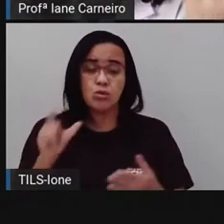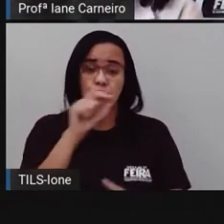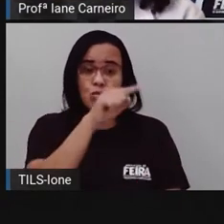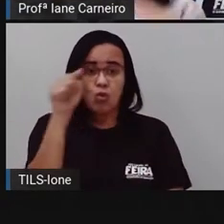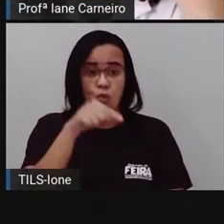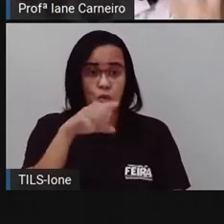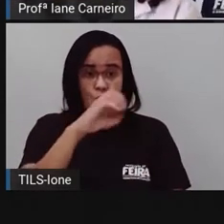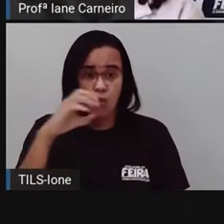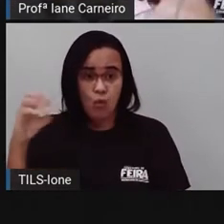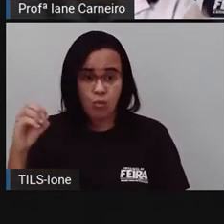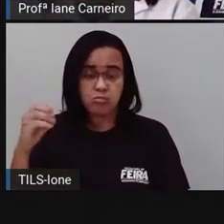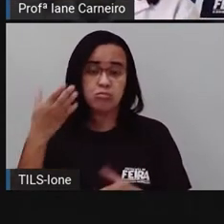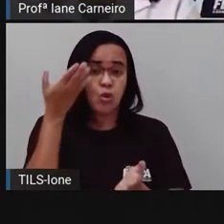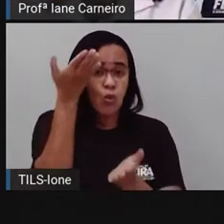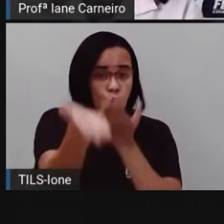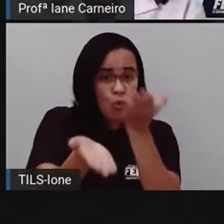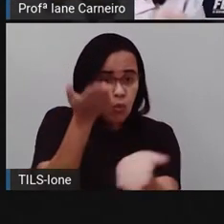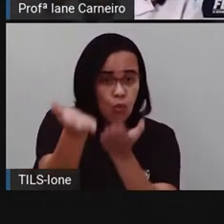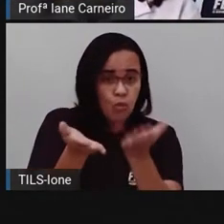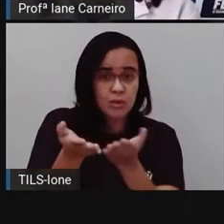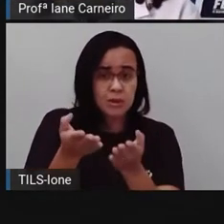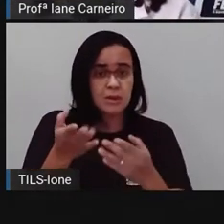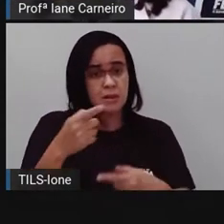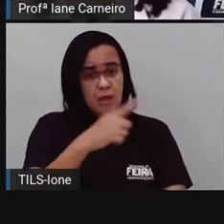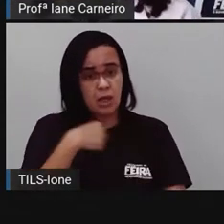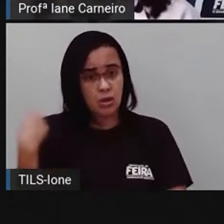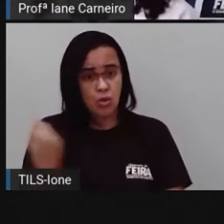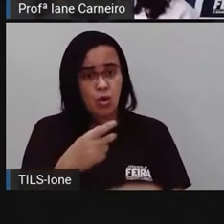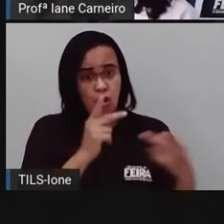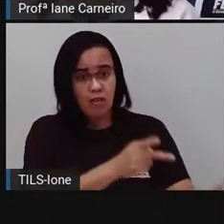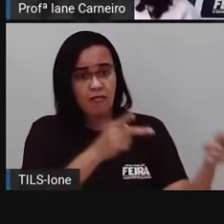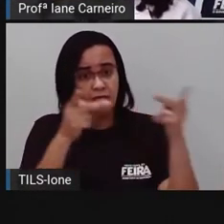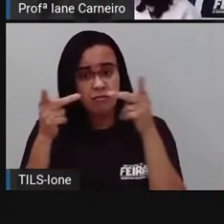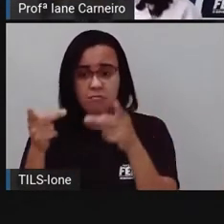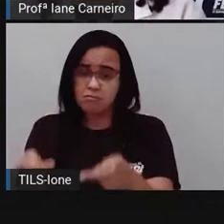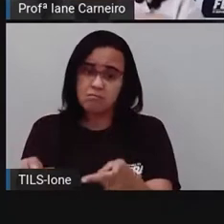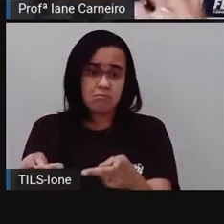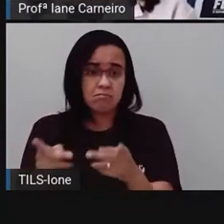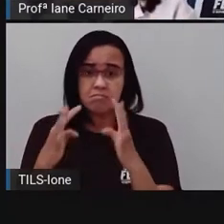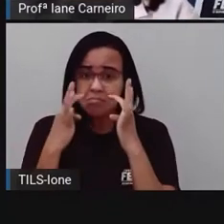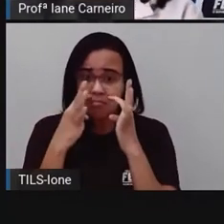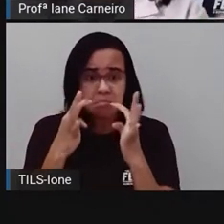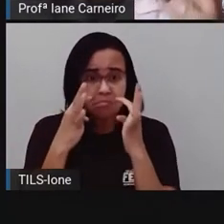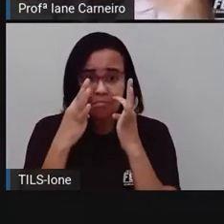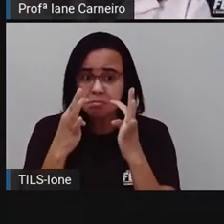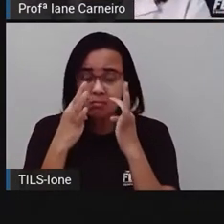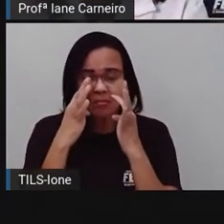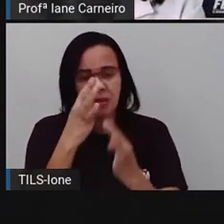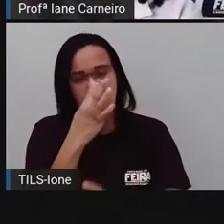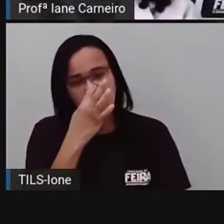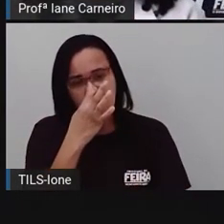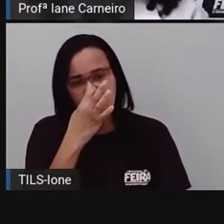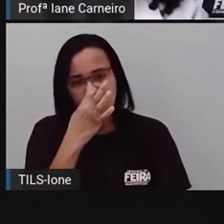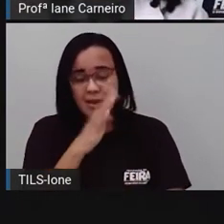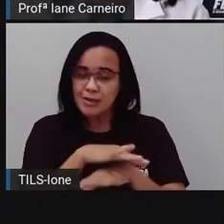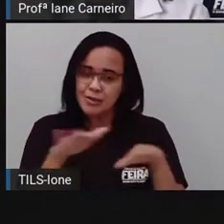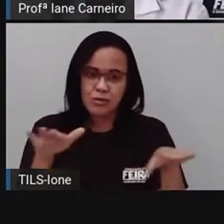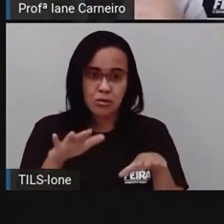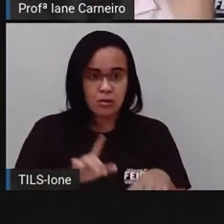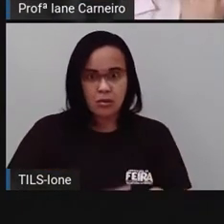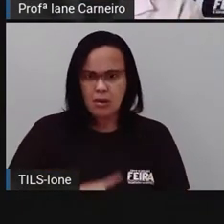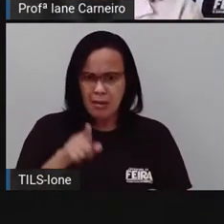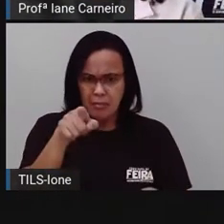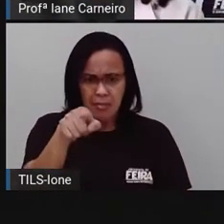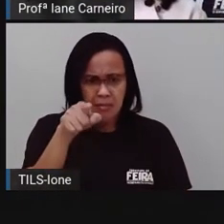gente ir lá visitar os animais. Só que a gente não pode ir lá no zoológico, né? Querer visitar os animais como se eles fossem brinquedos, né?